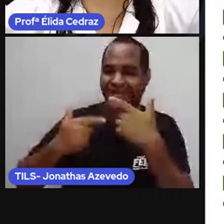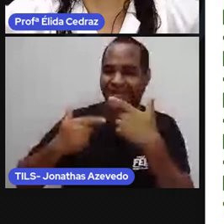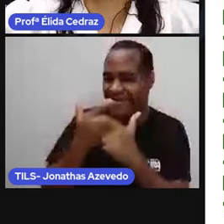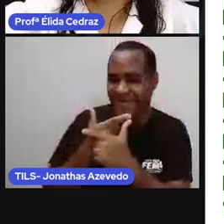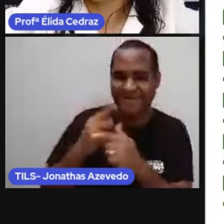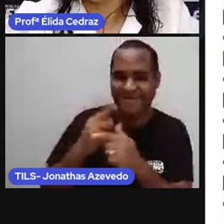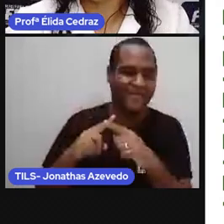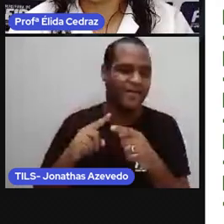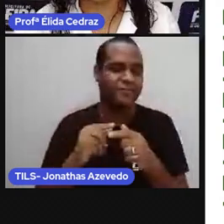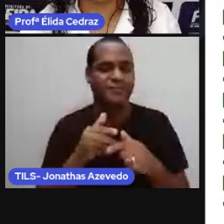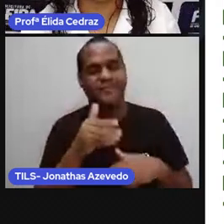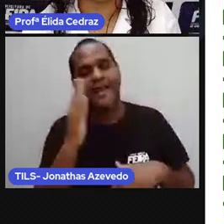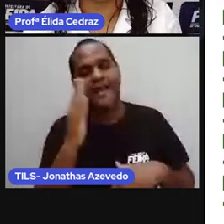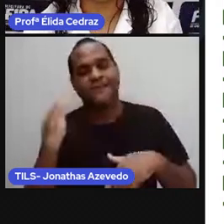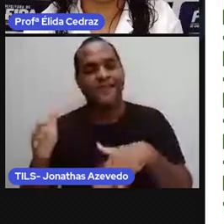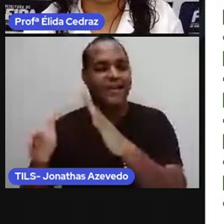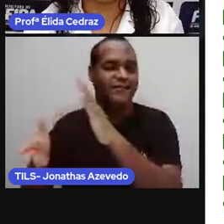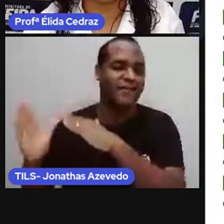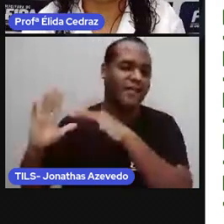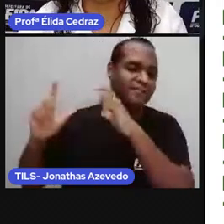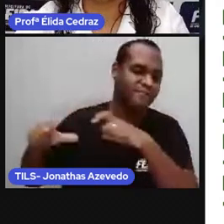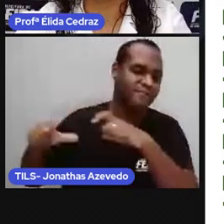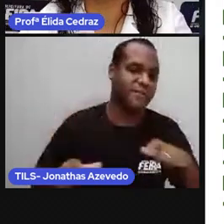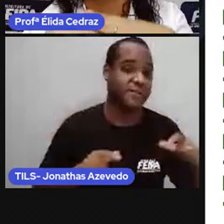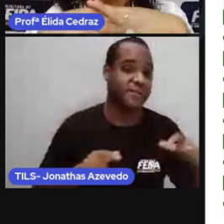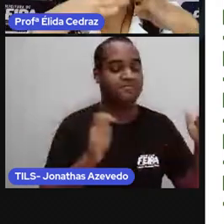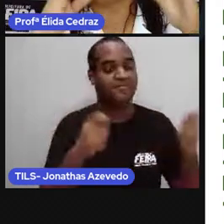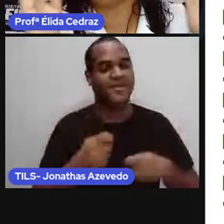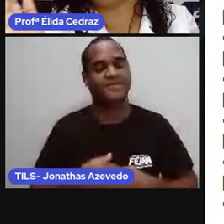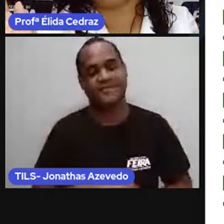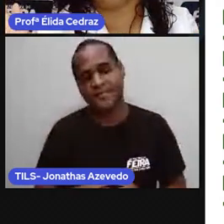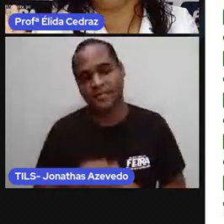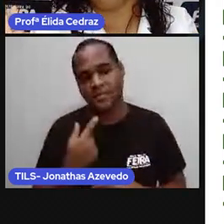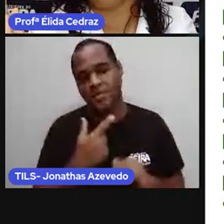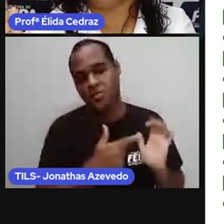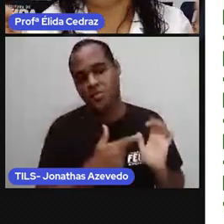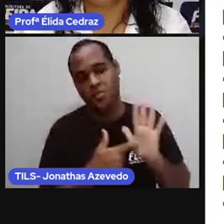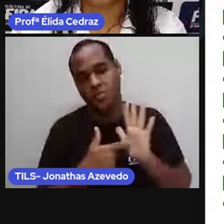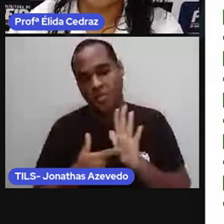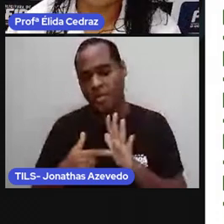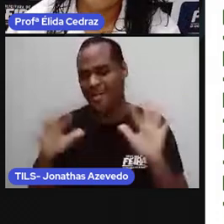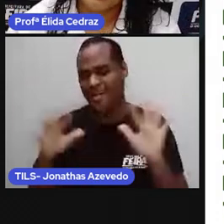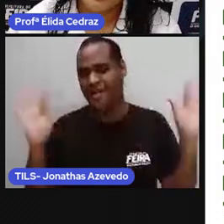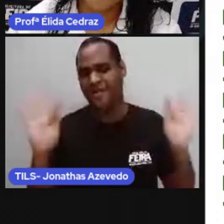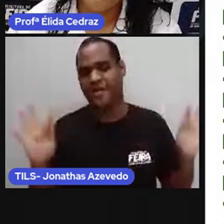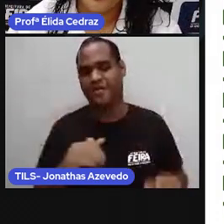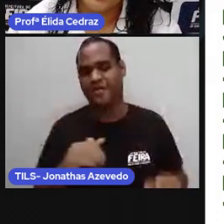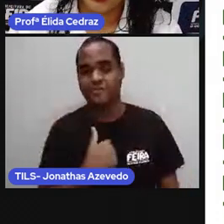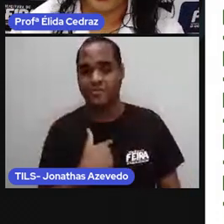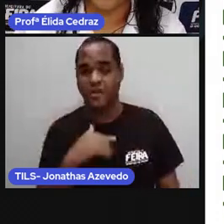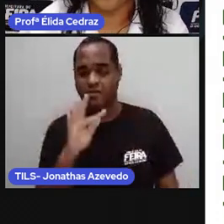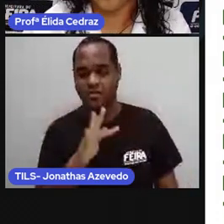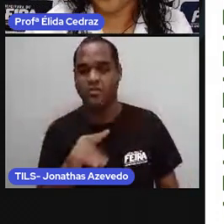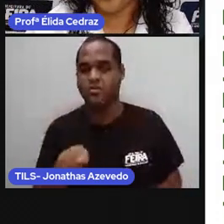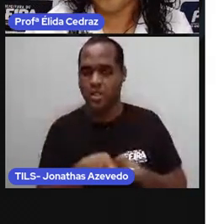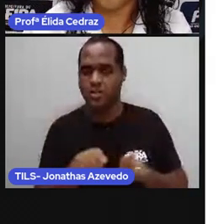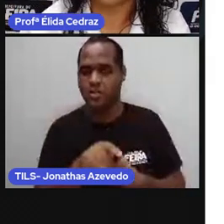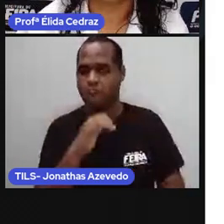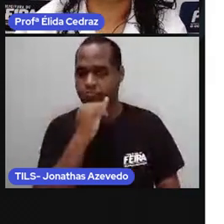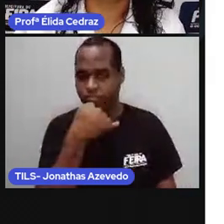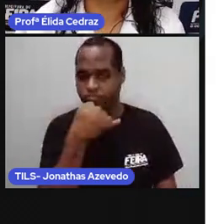leve, solto, por aí. Você quer mostrar que está feliz para todo mundo. Igual quando está emburradinho.